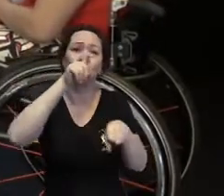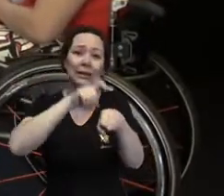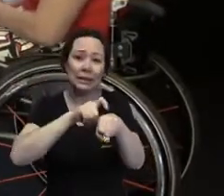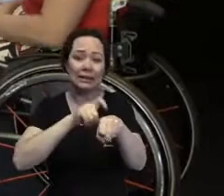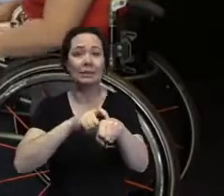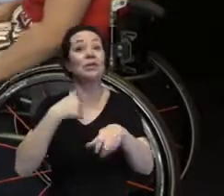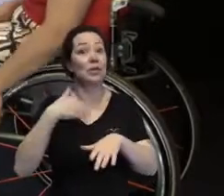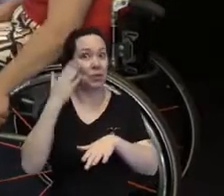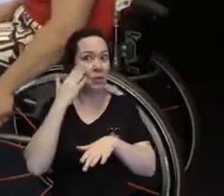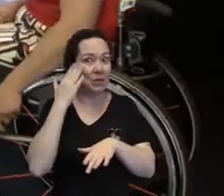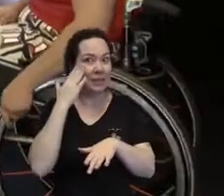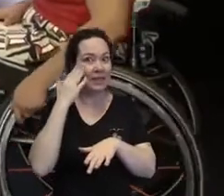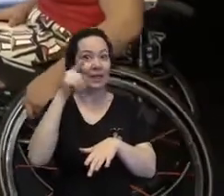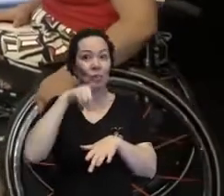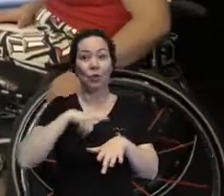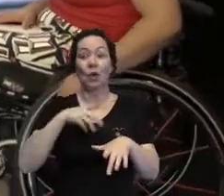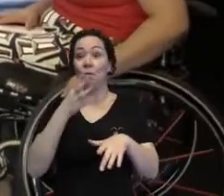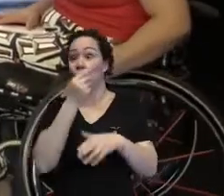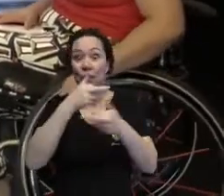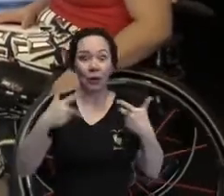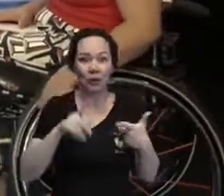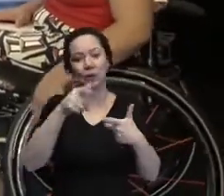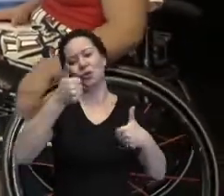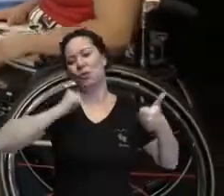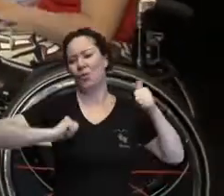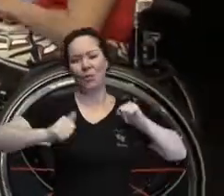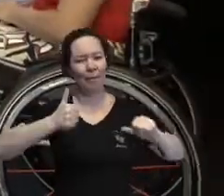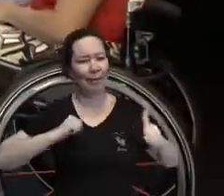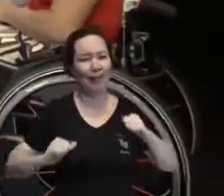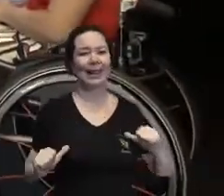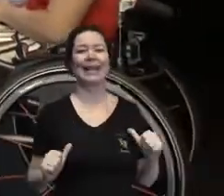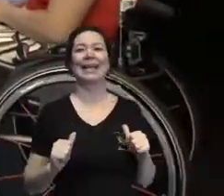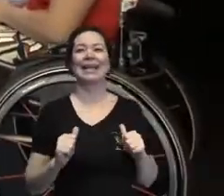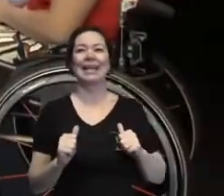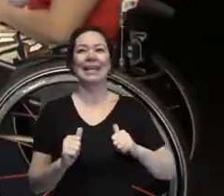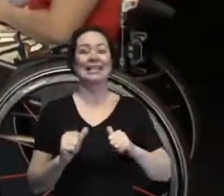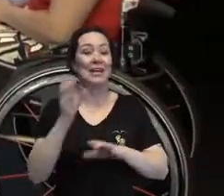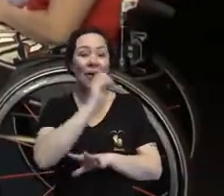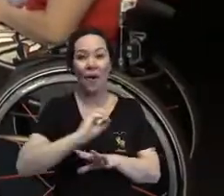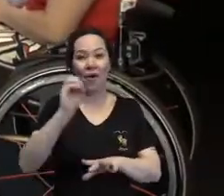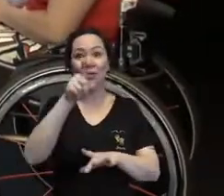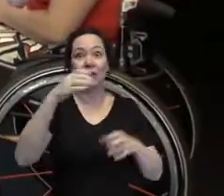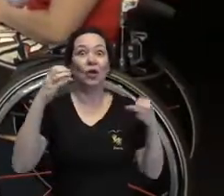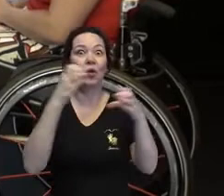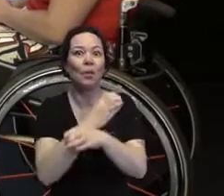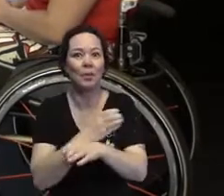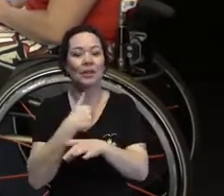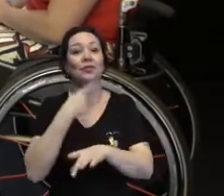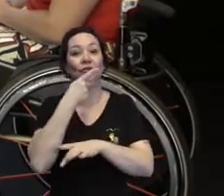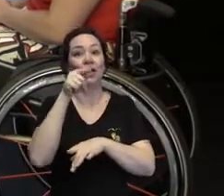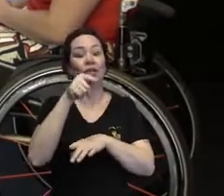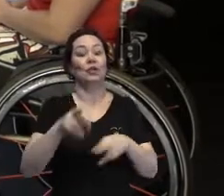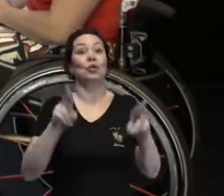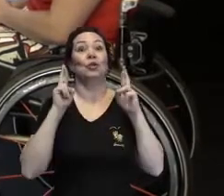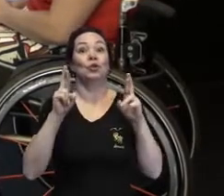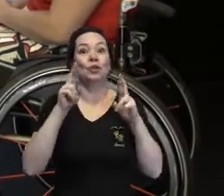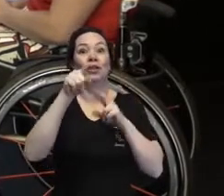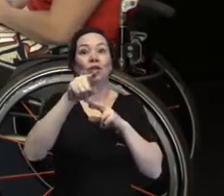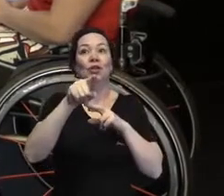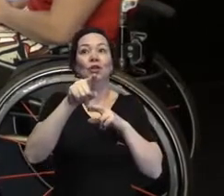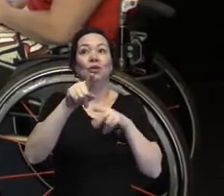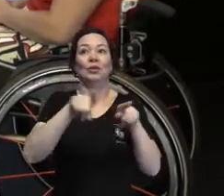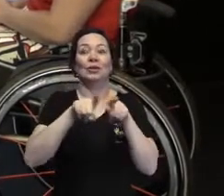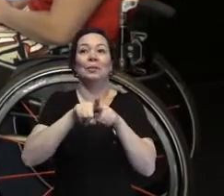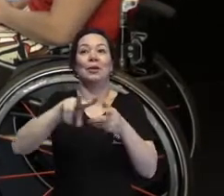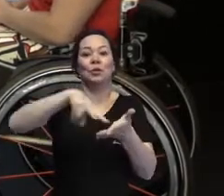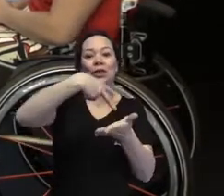tempo, que eu sei que você está na correria. Você é uma grande artista e uma artista completa. Eu vou te dizer que eu torci muito por ti, menina, no Dança dos